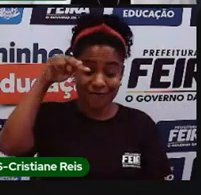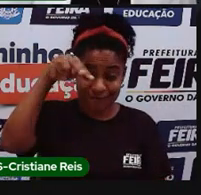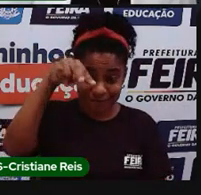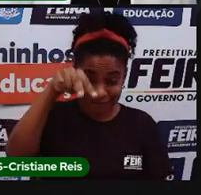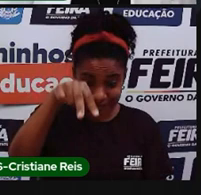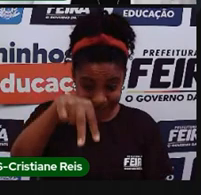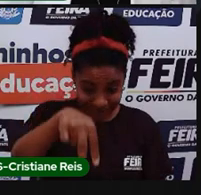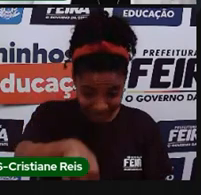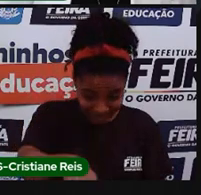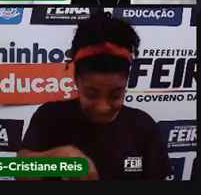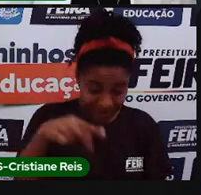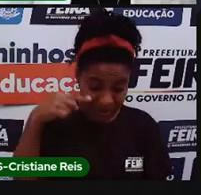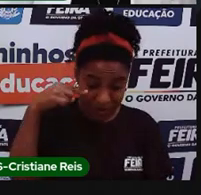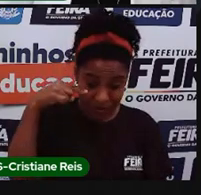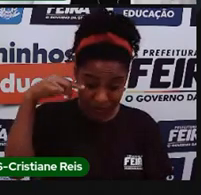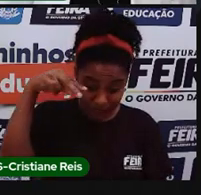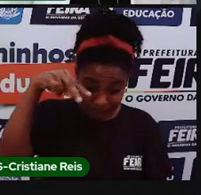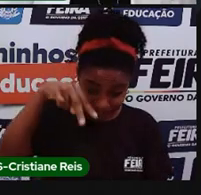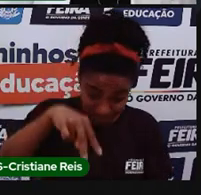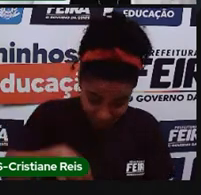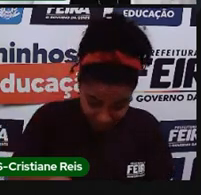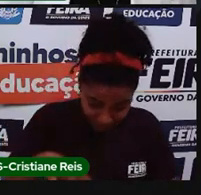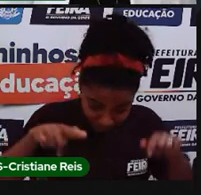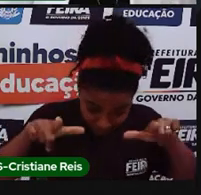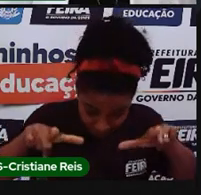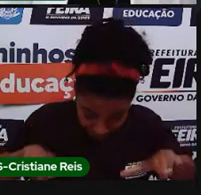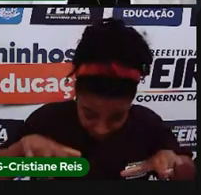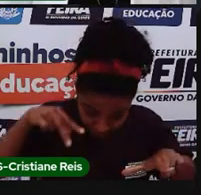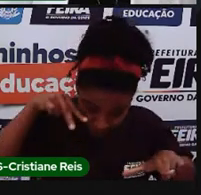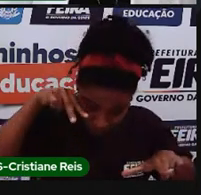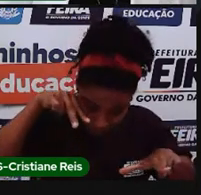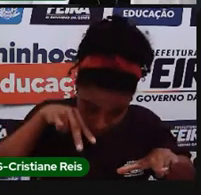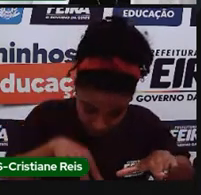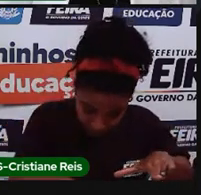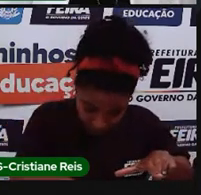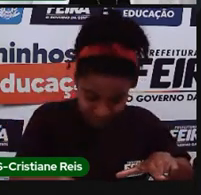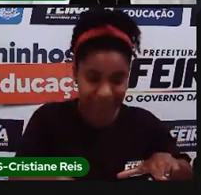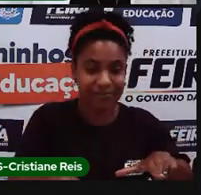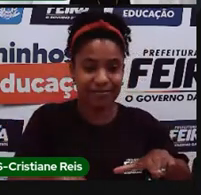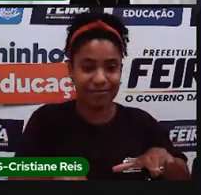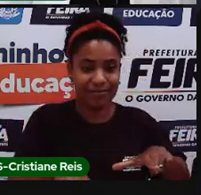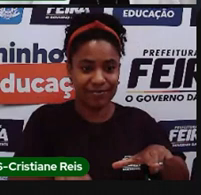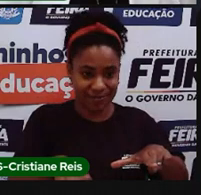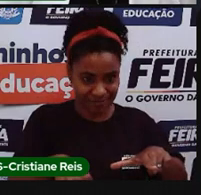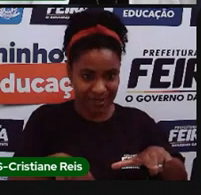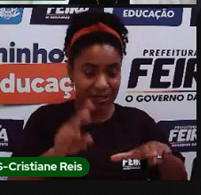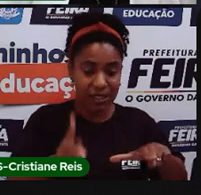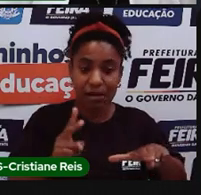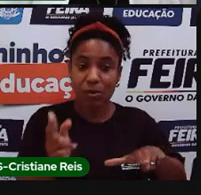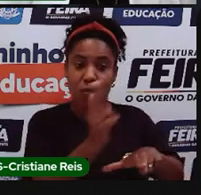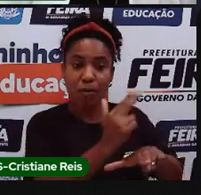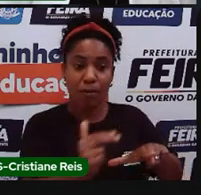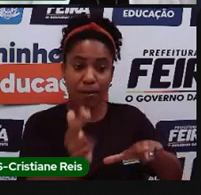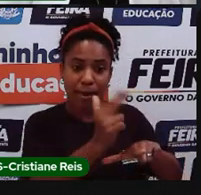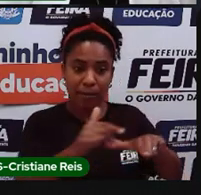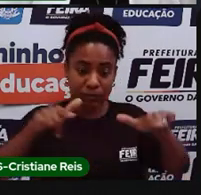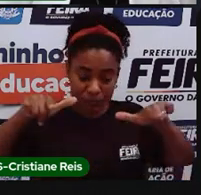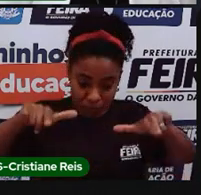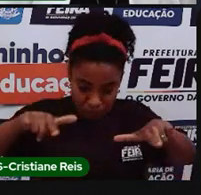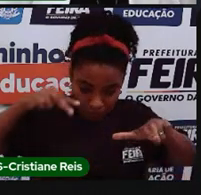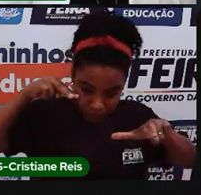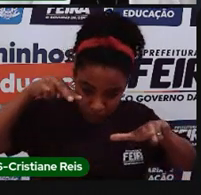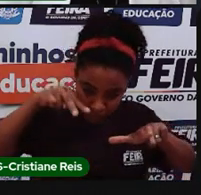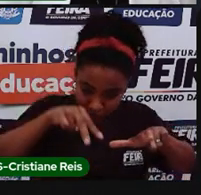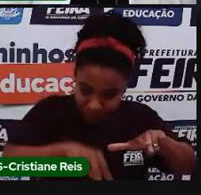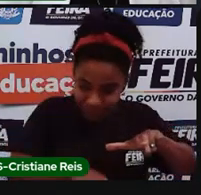uma visão do alto do que eu vou desenhar. Olha a diferença desse primeiro, né, que a gente está olhando de lado,